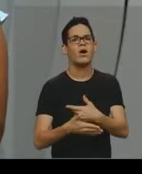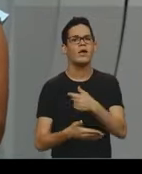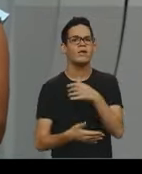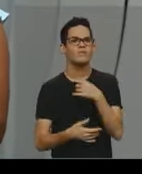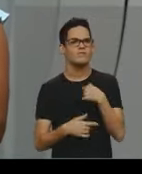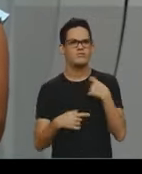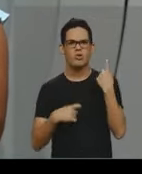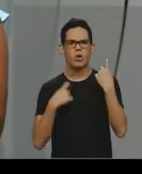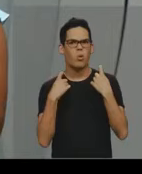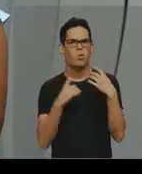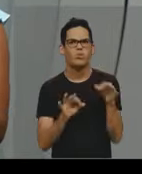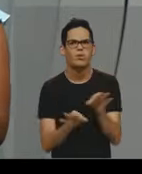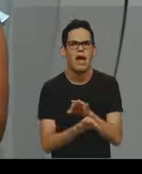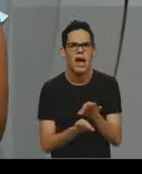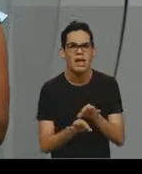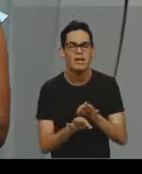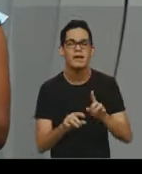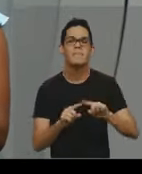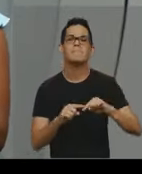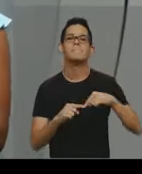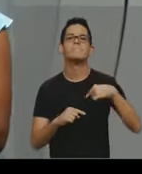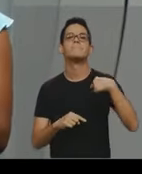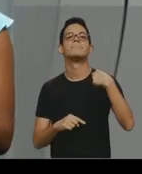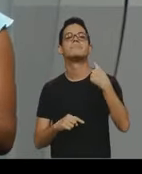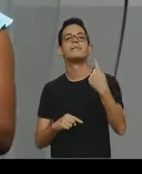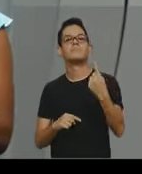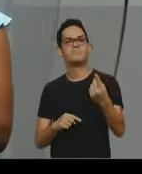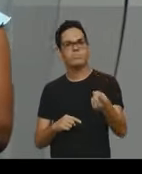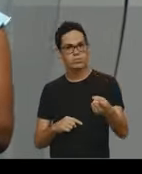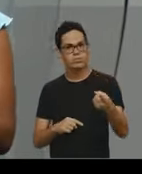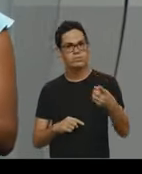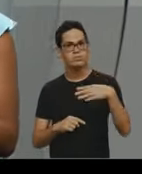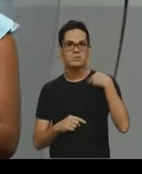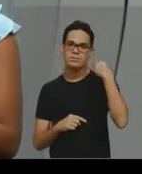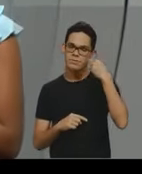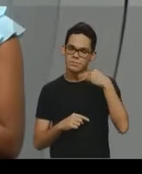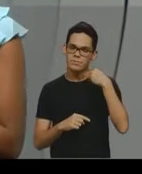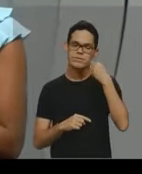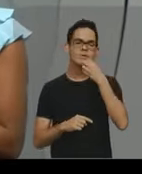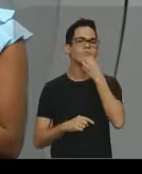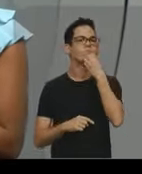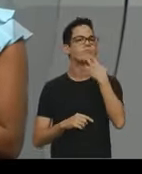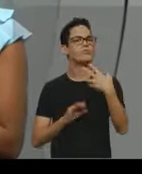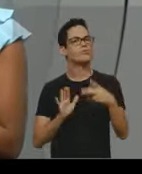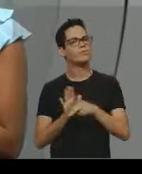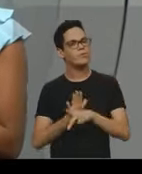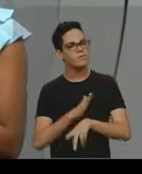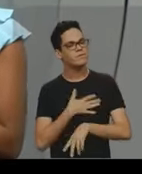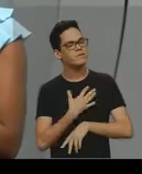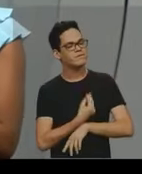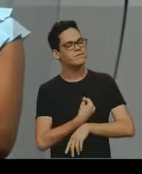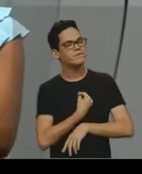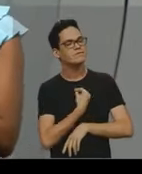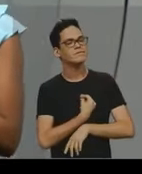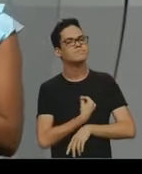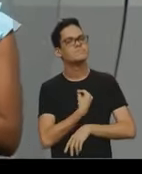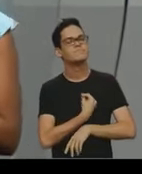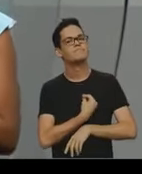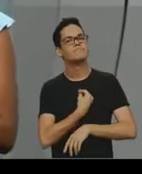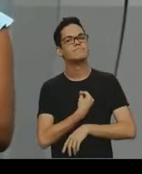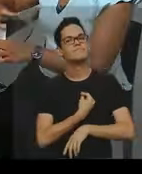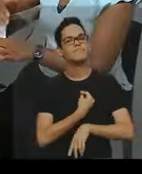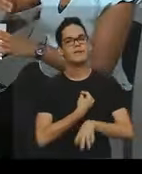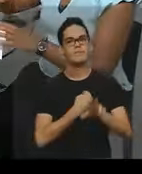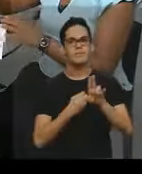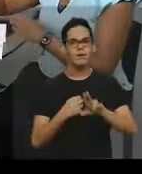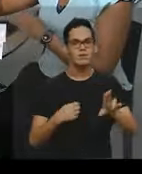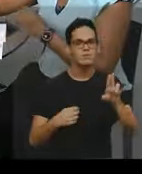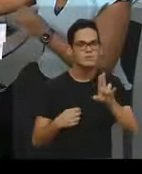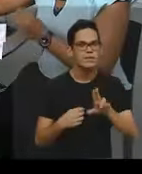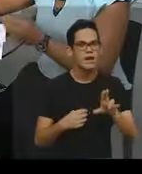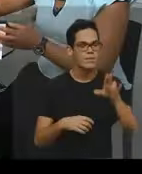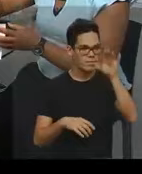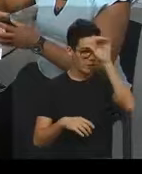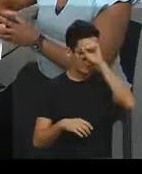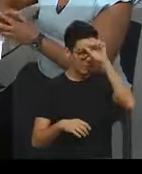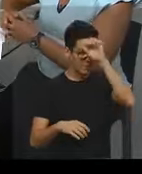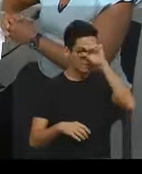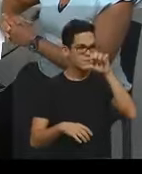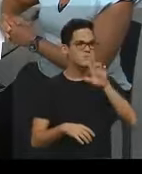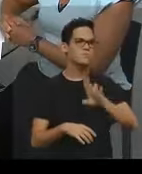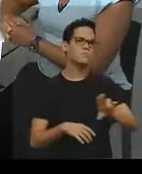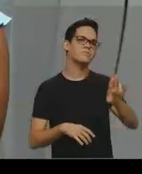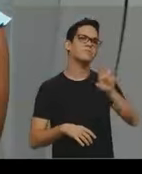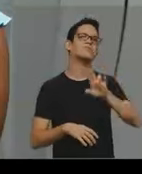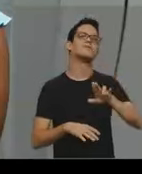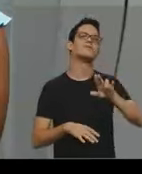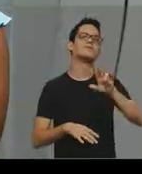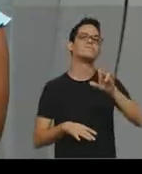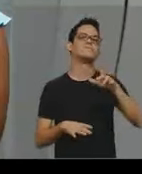importar, mas, posteriormente, aquela experiência vai ser importante, né, para eu utilizar, para falar sobre